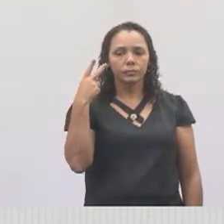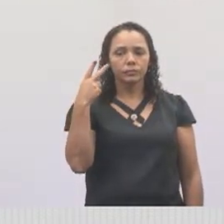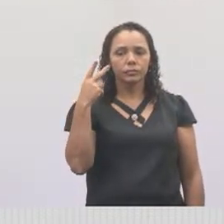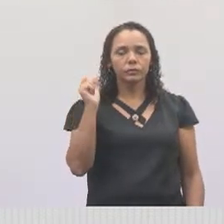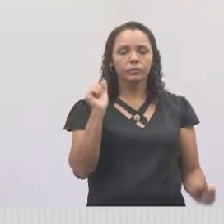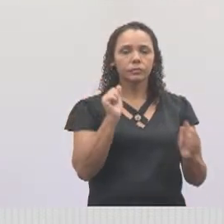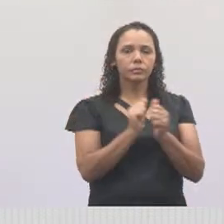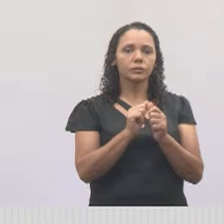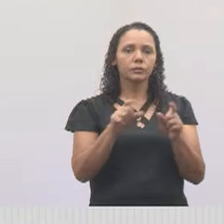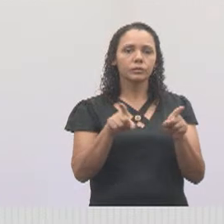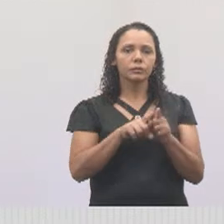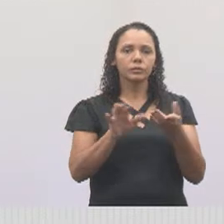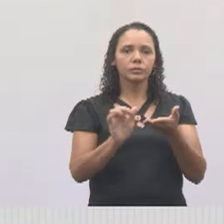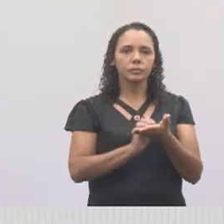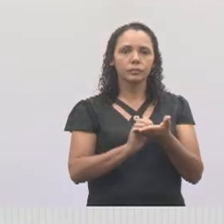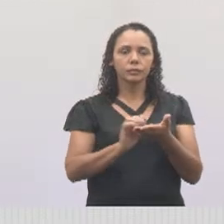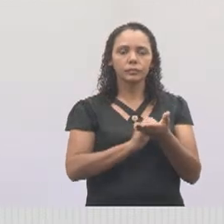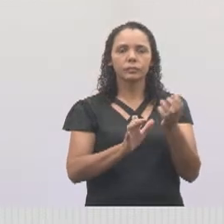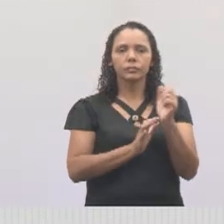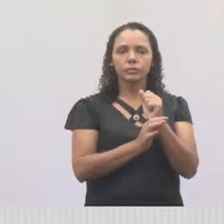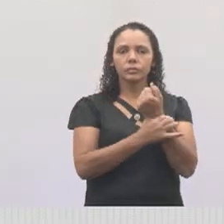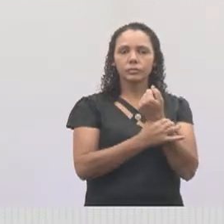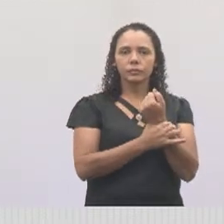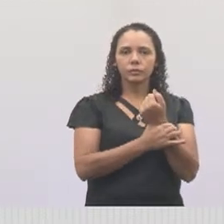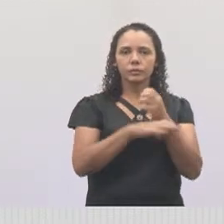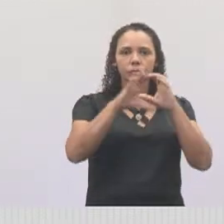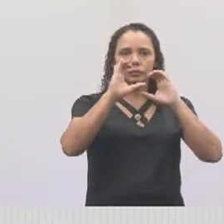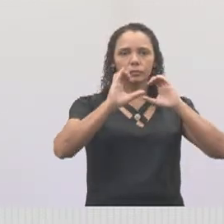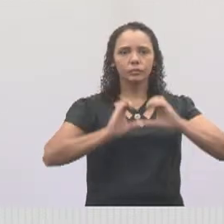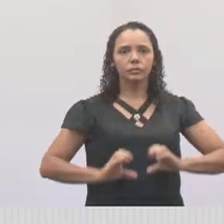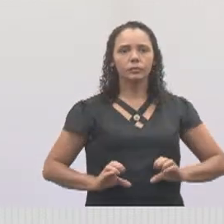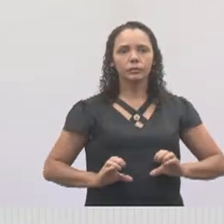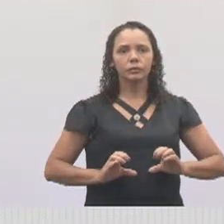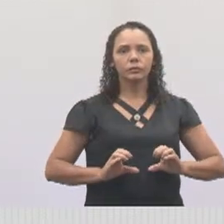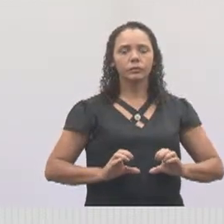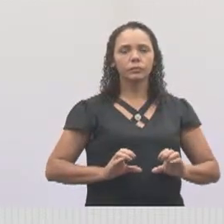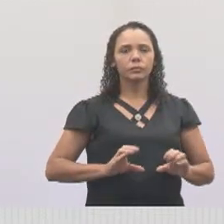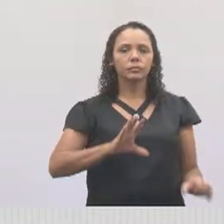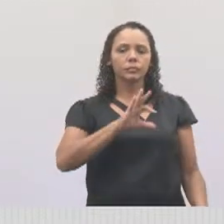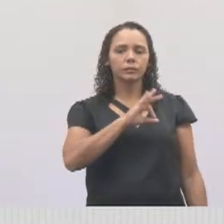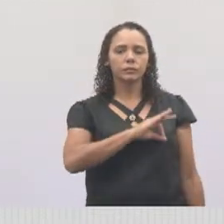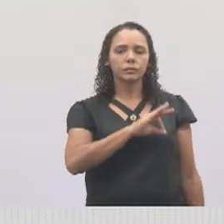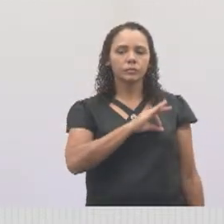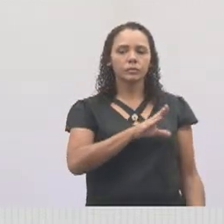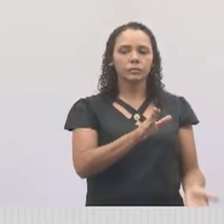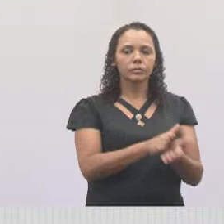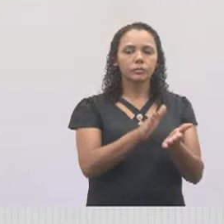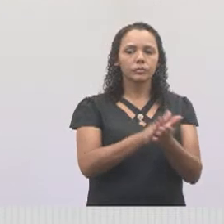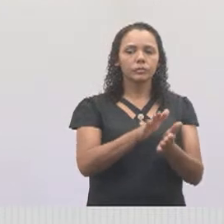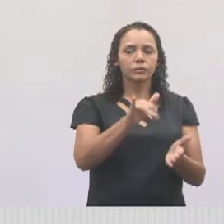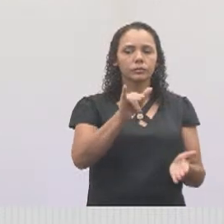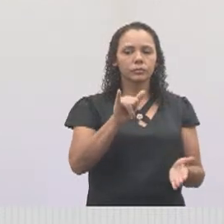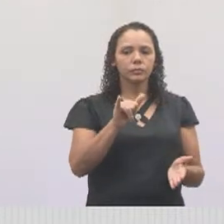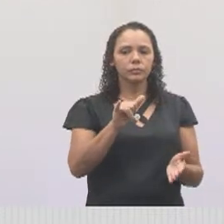juntamente com o secretário de segurança, cidadão da Guarda Municipal de Agari, junto com